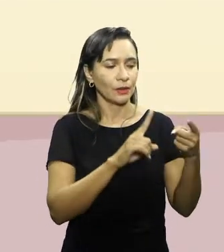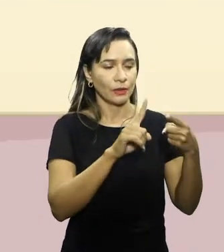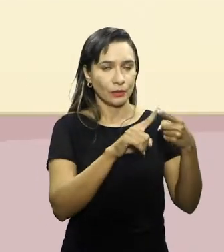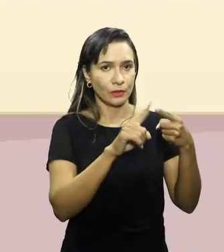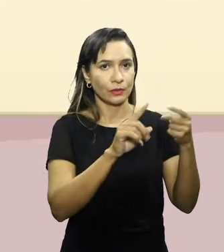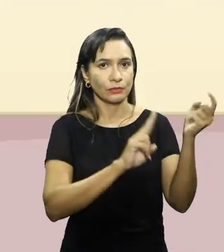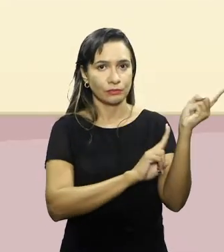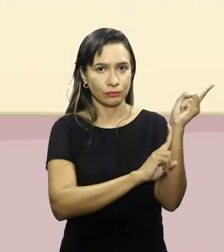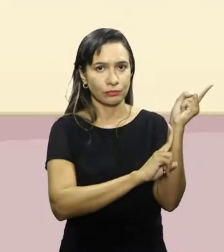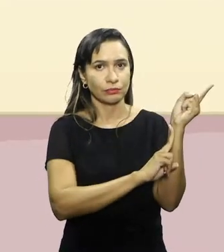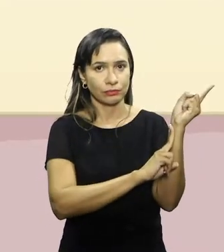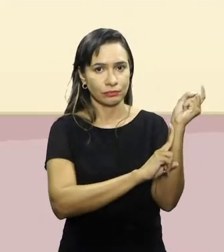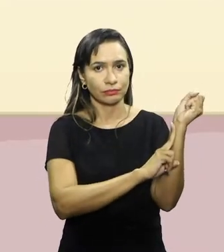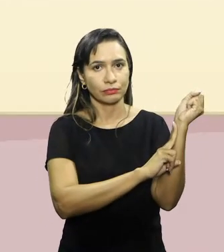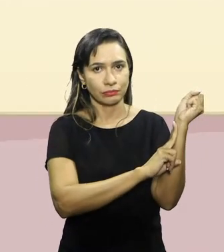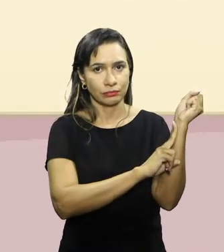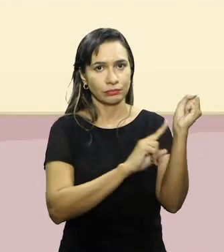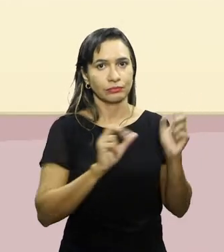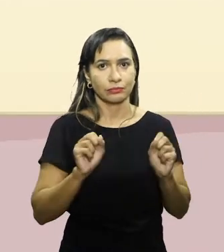artéria radial, ok?